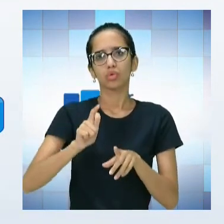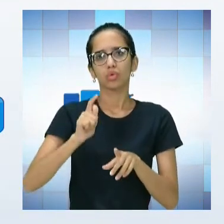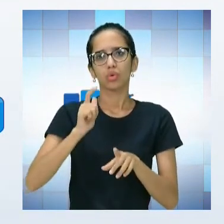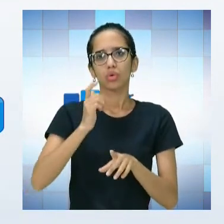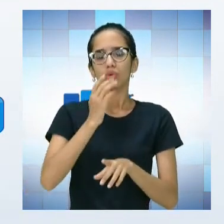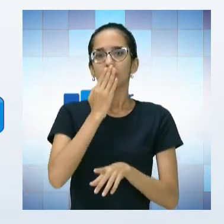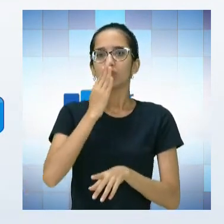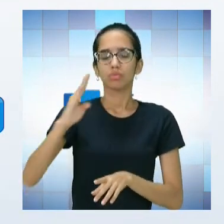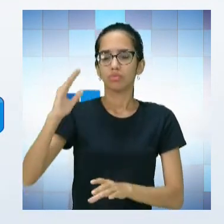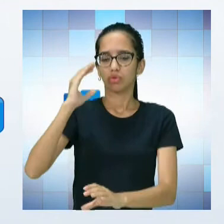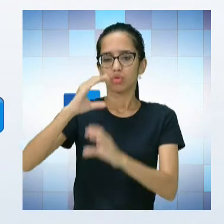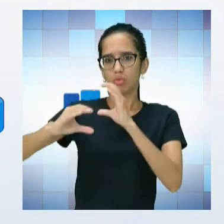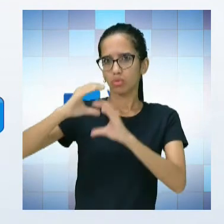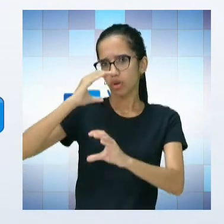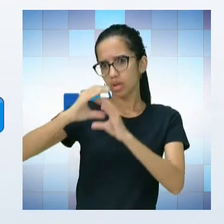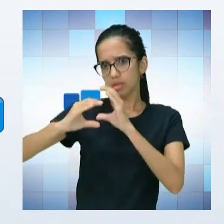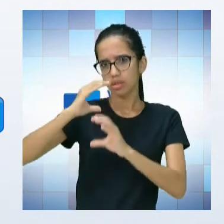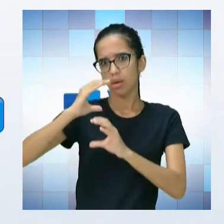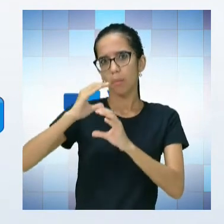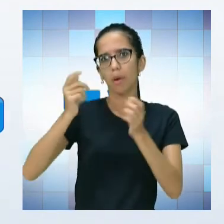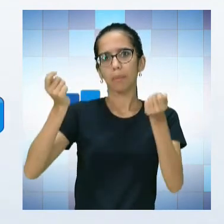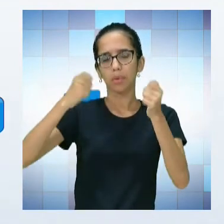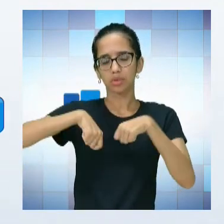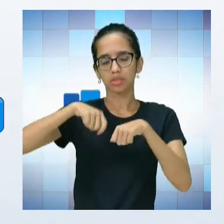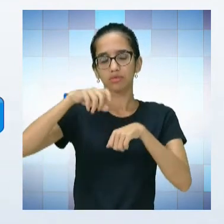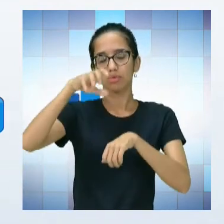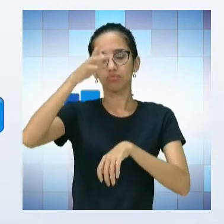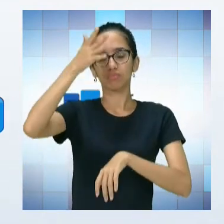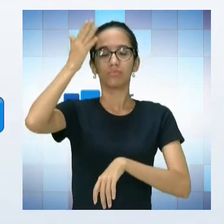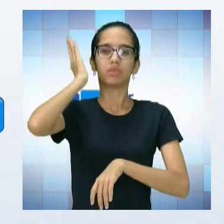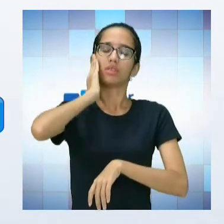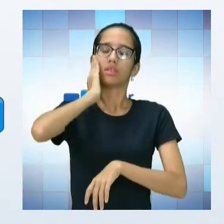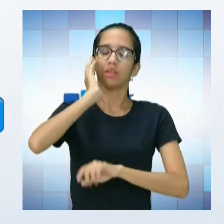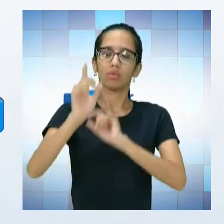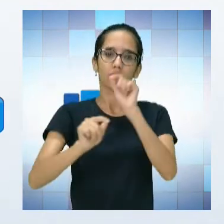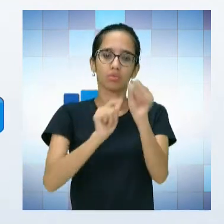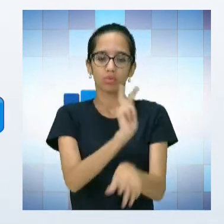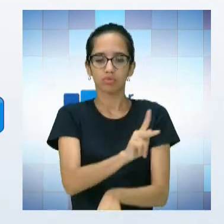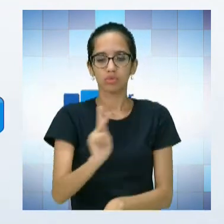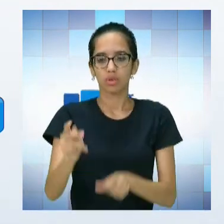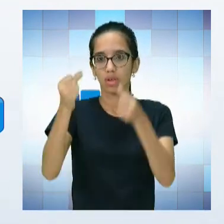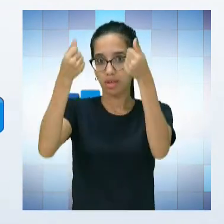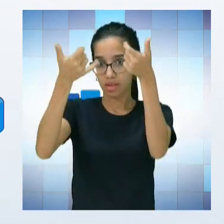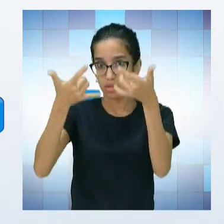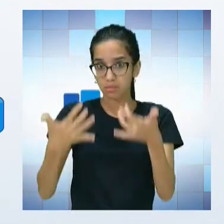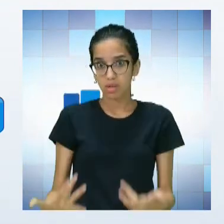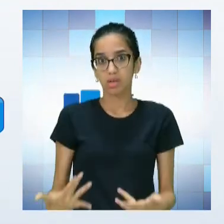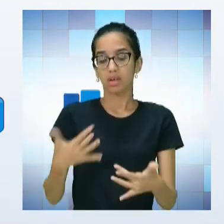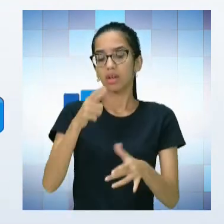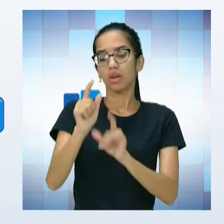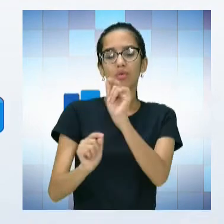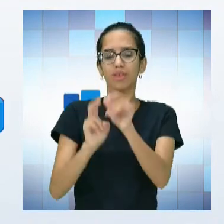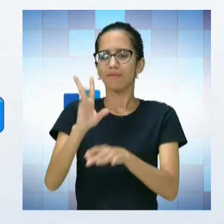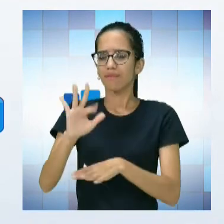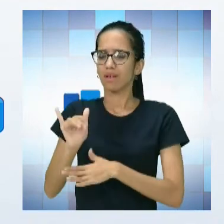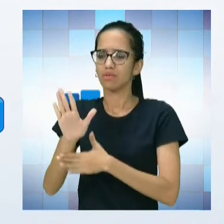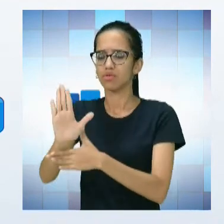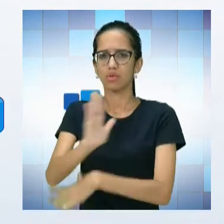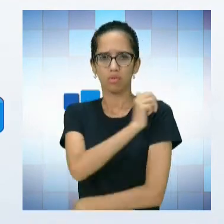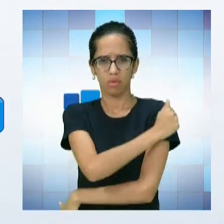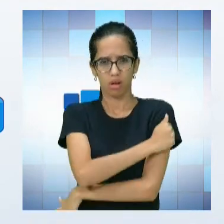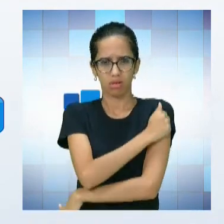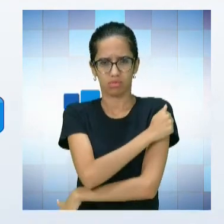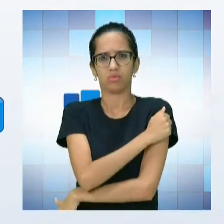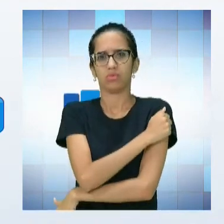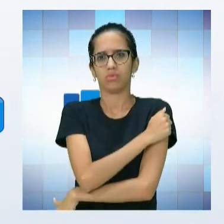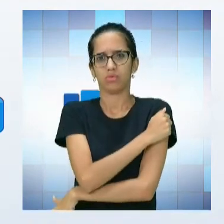para comunicar aquilo que o professor está explicando. E esse outro, esse recurso que vai ajudar no entendimento